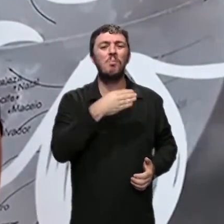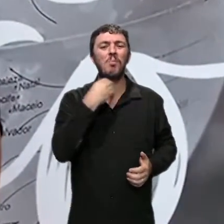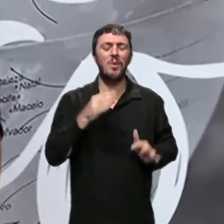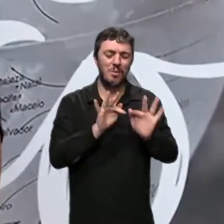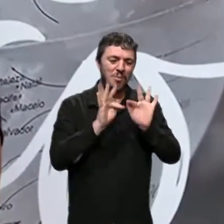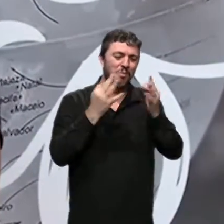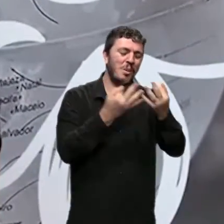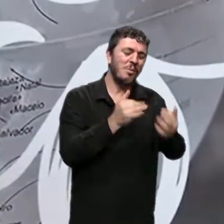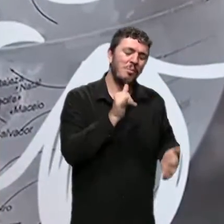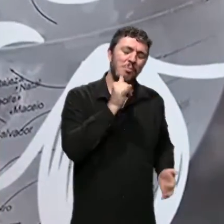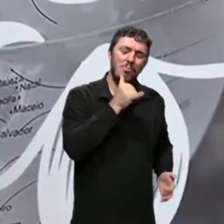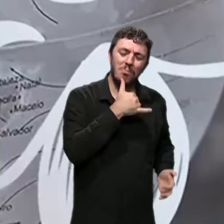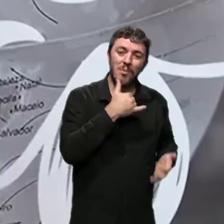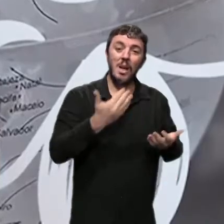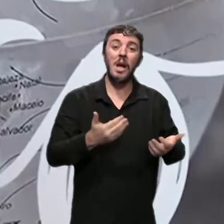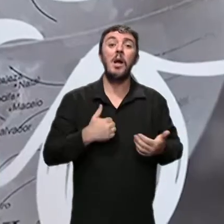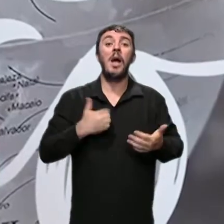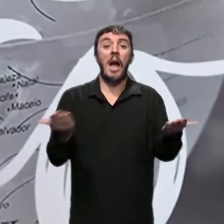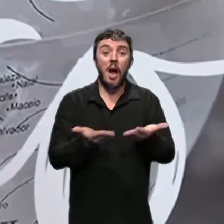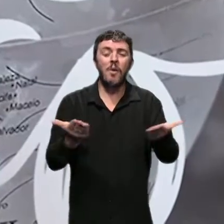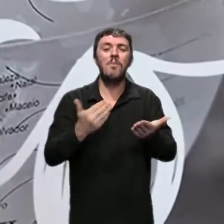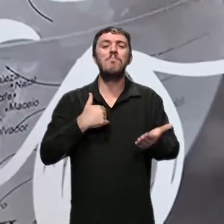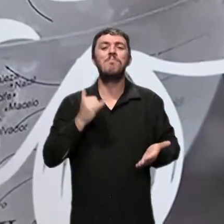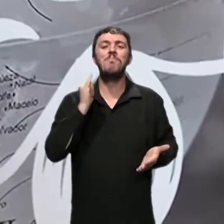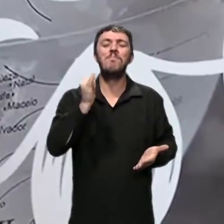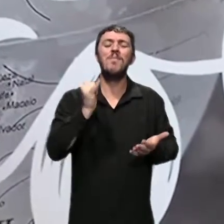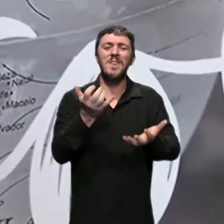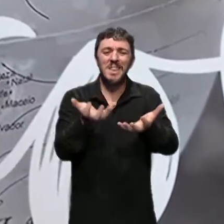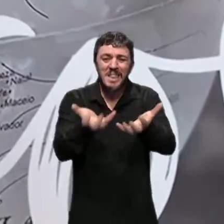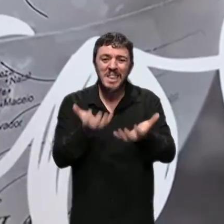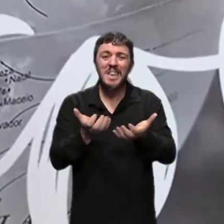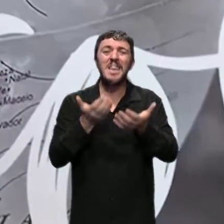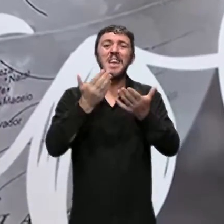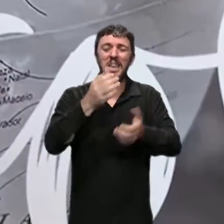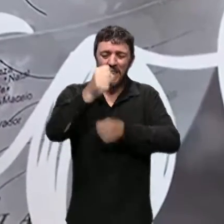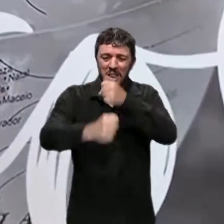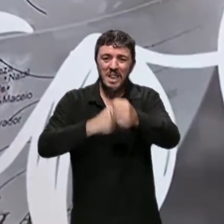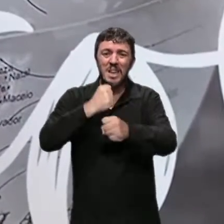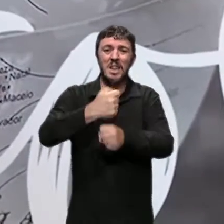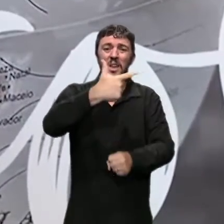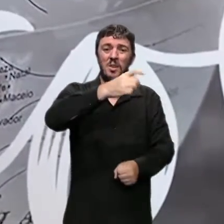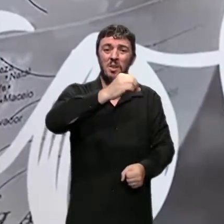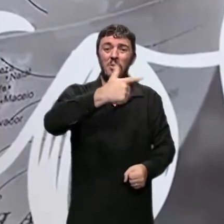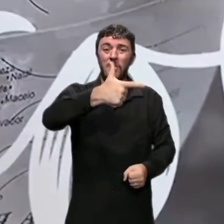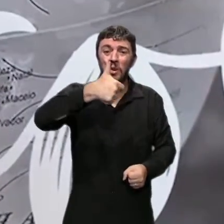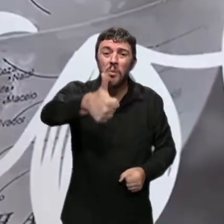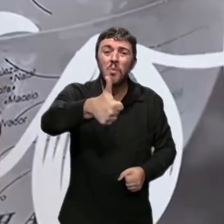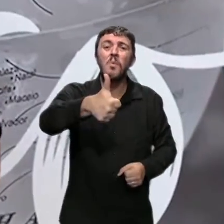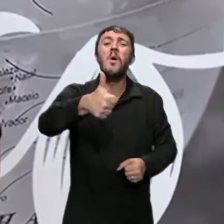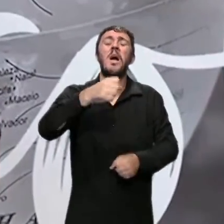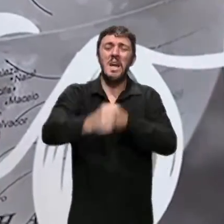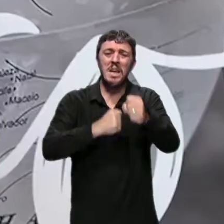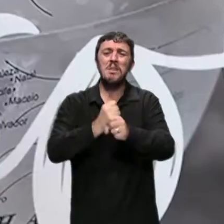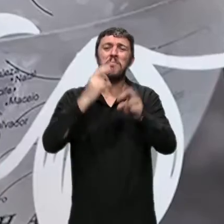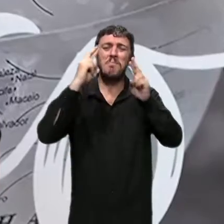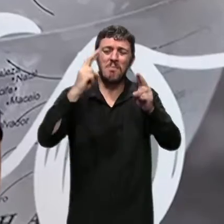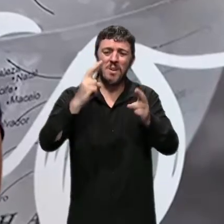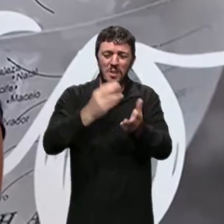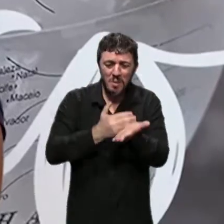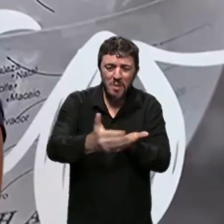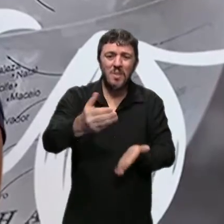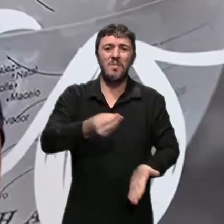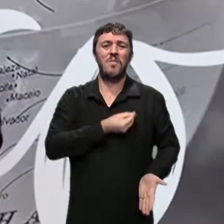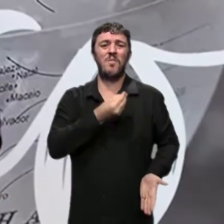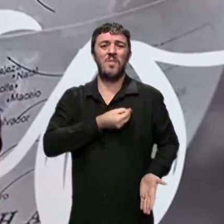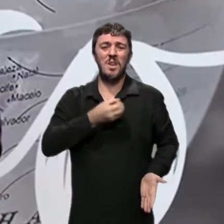estamos aqui para desejar que 2021 seja um ano de muita esperança, um ano de novos começos, um ano onde nós possamos encontrar, de